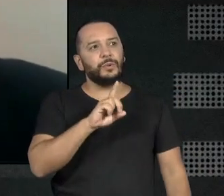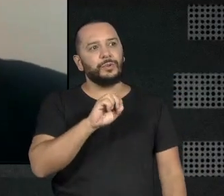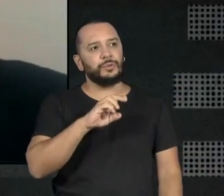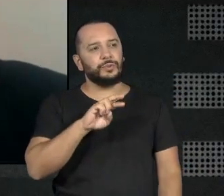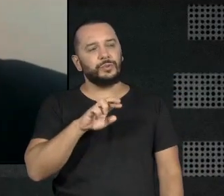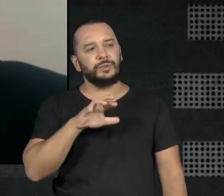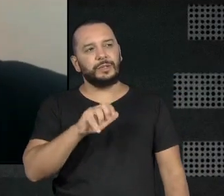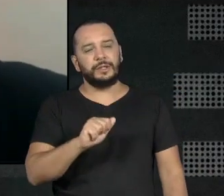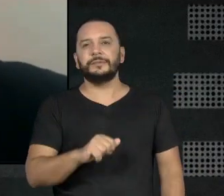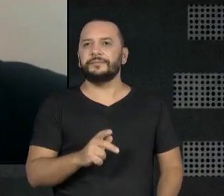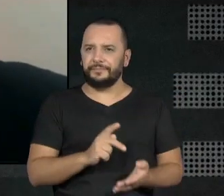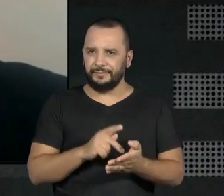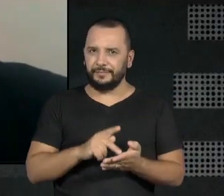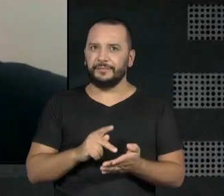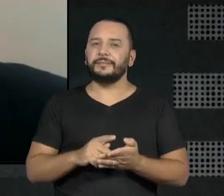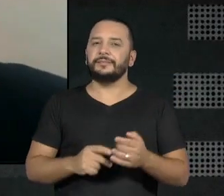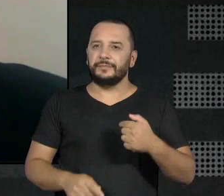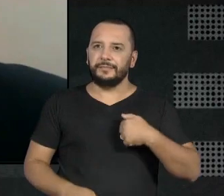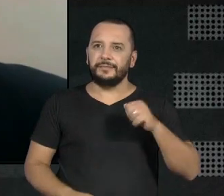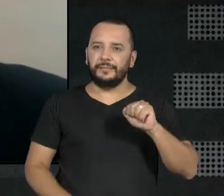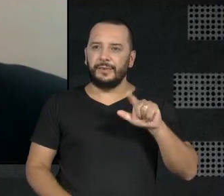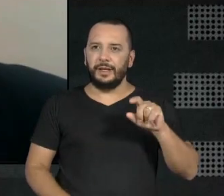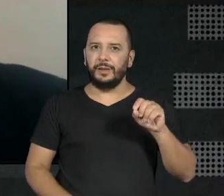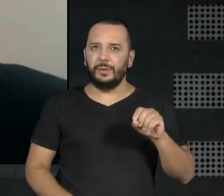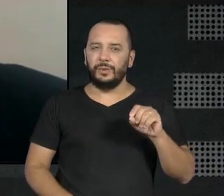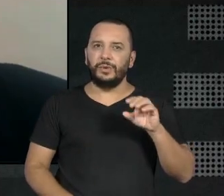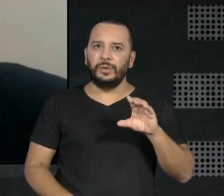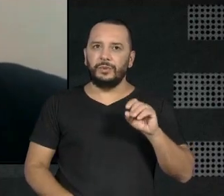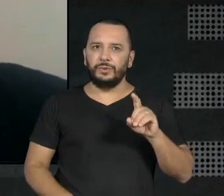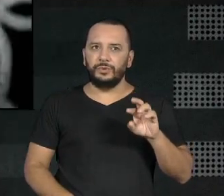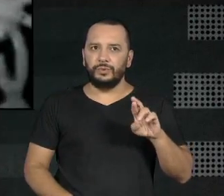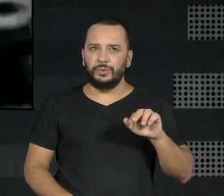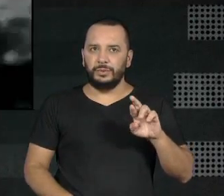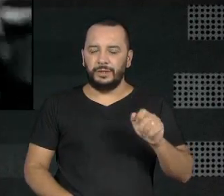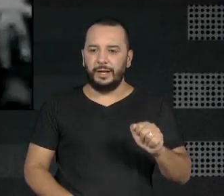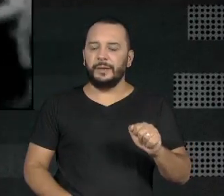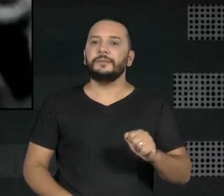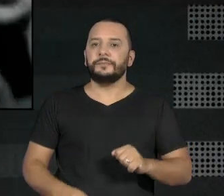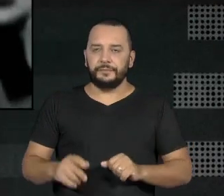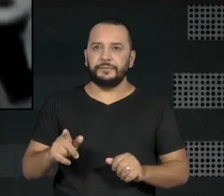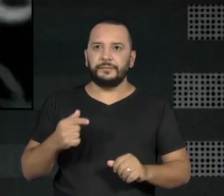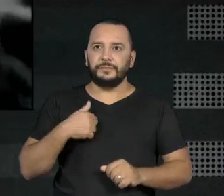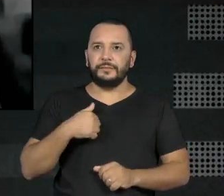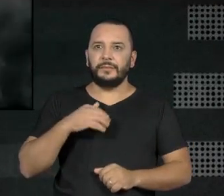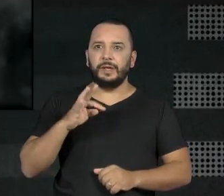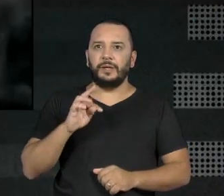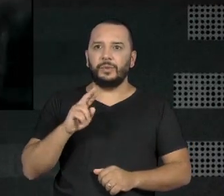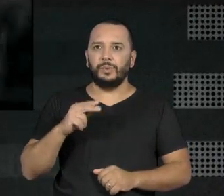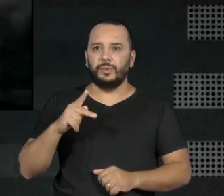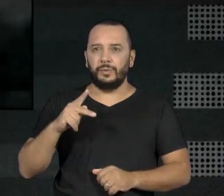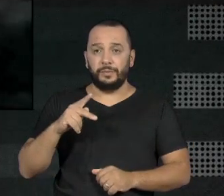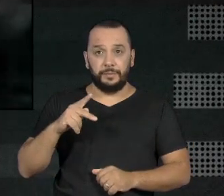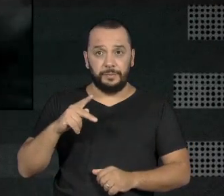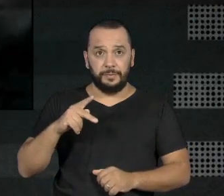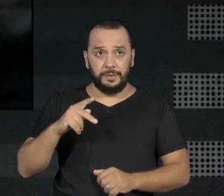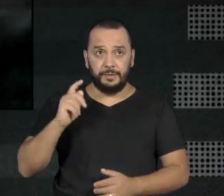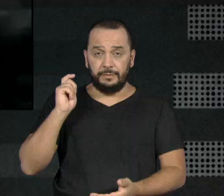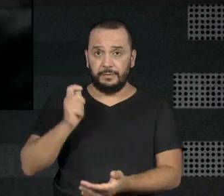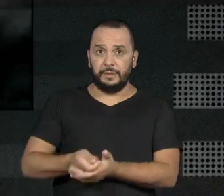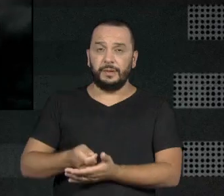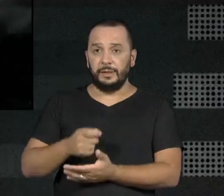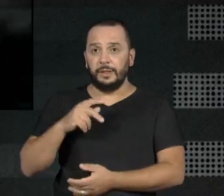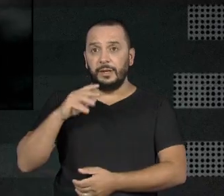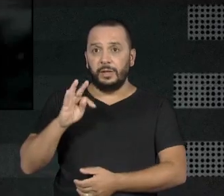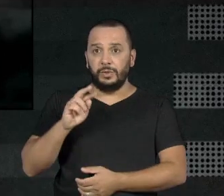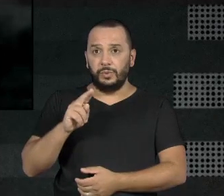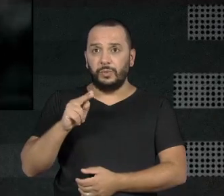E fazia Alô Dossura. Na época o Tupi pagava com dinheirão, porque hoje não tinha o dinheiro para pagar, você trocava aquilo